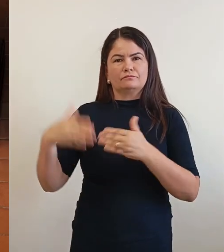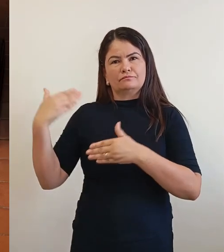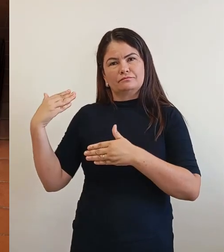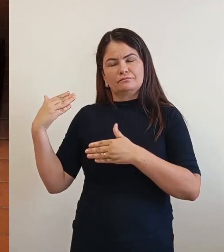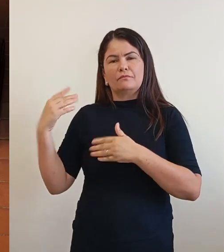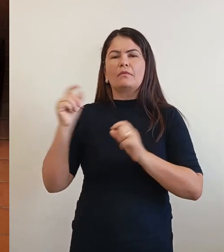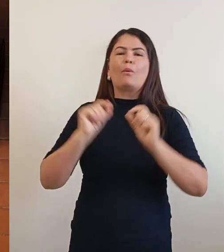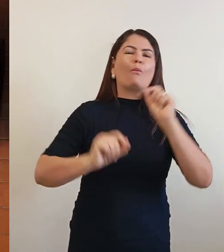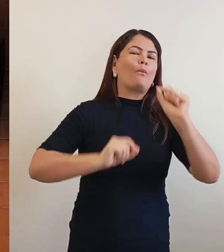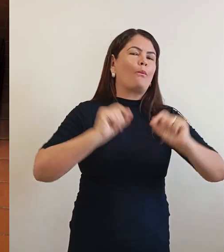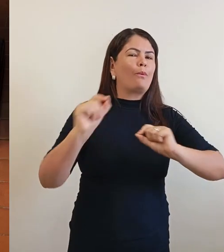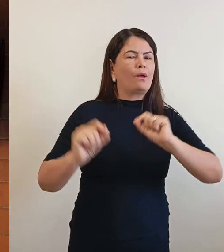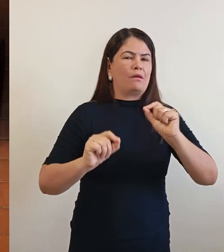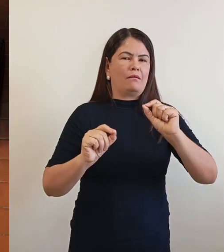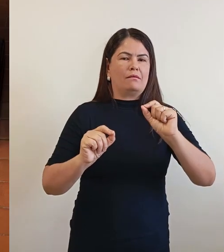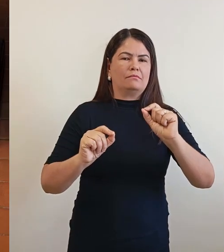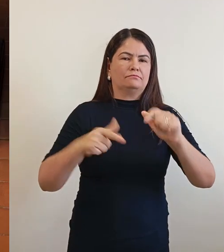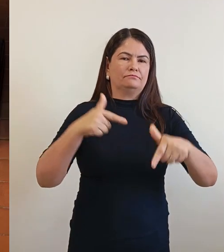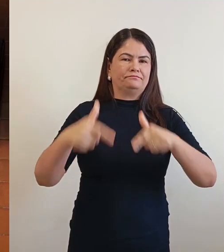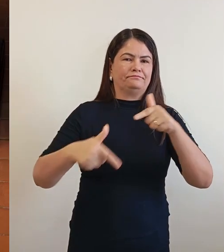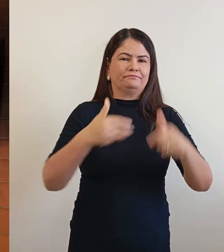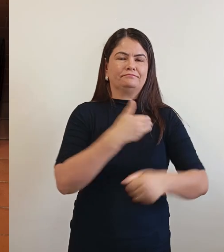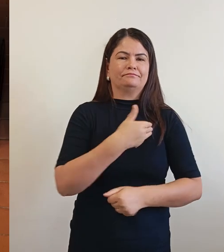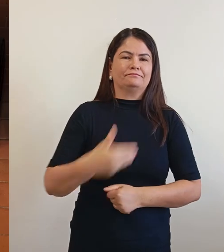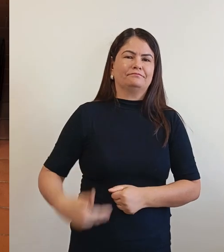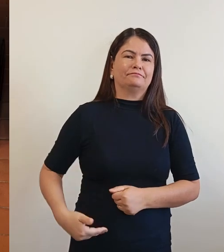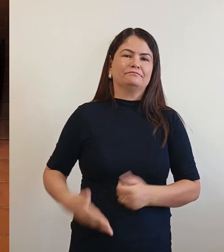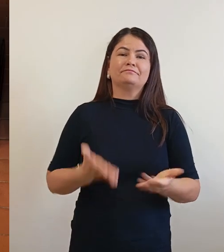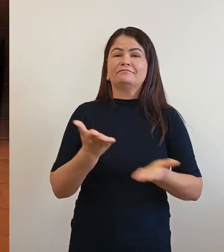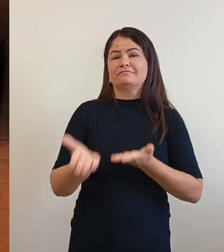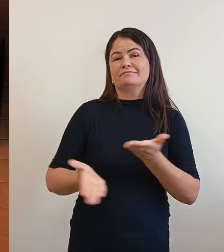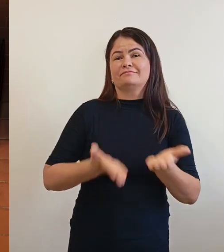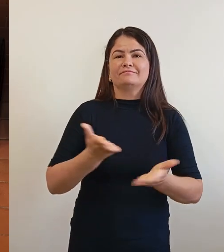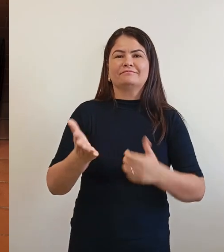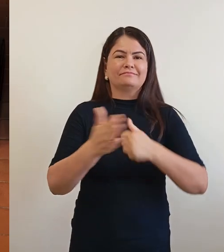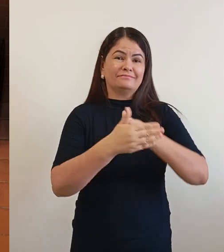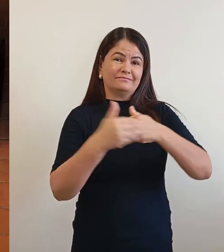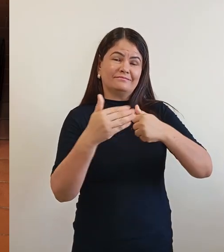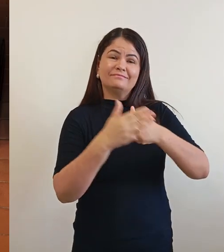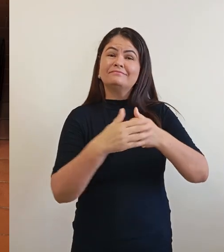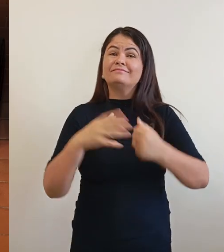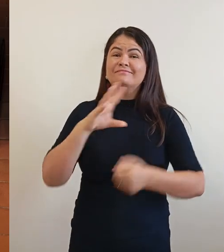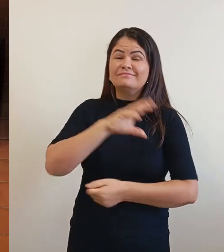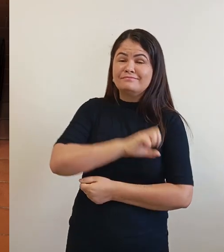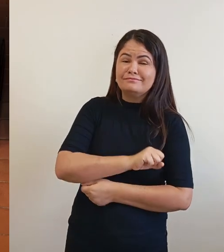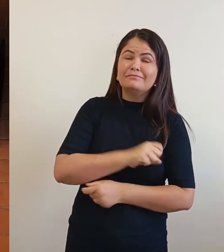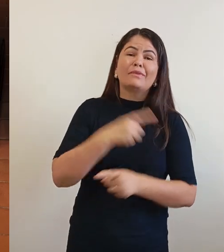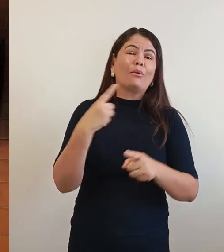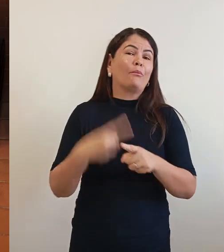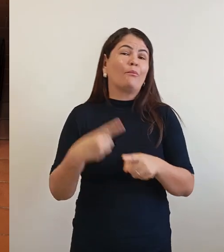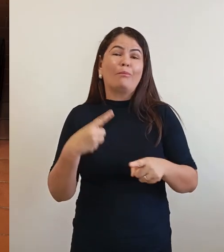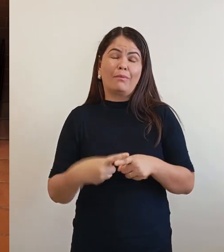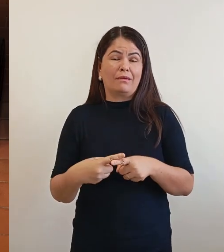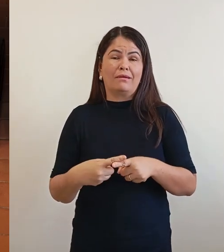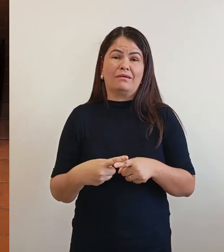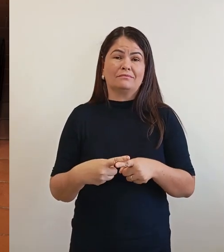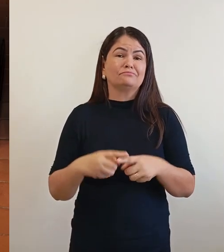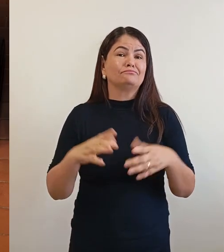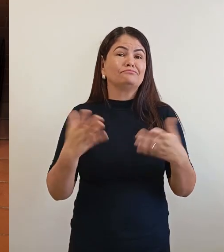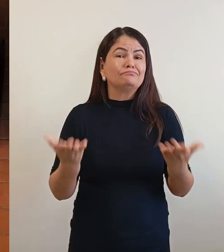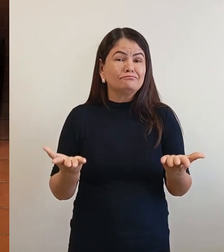Atender com carinho e com amor. Porque não resolve só você ser doutorado e você não querer atender